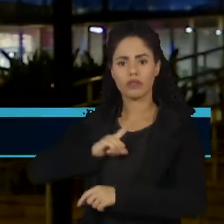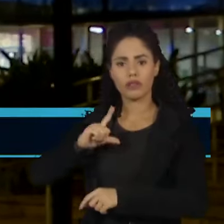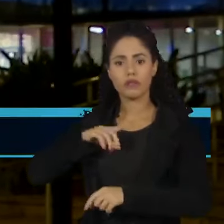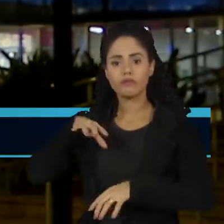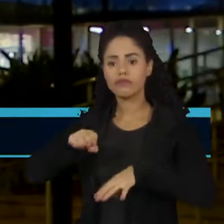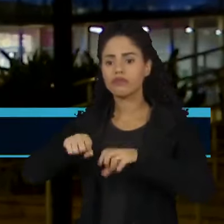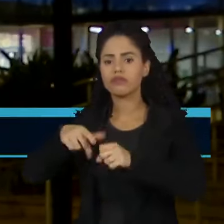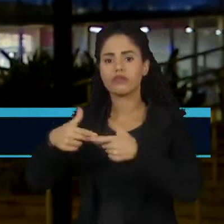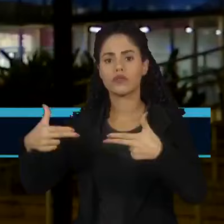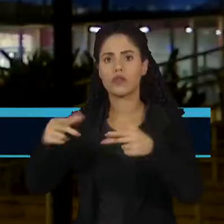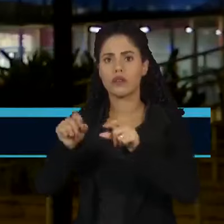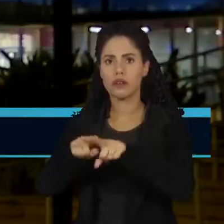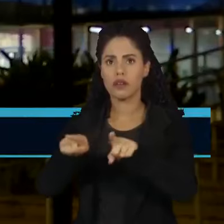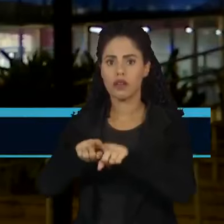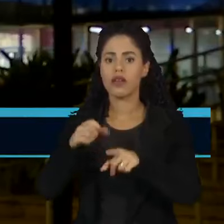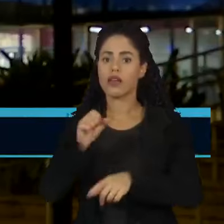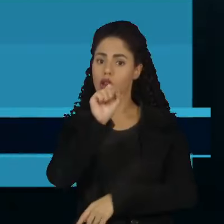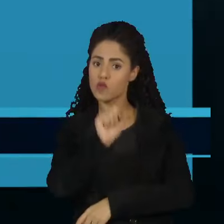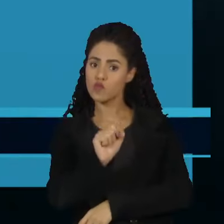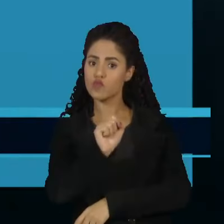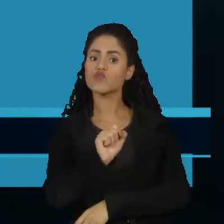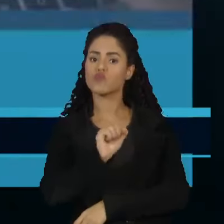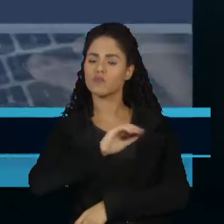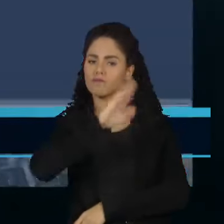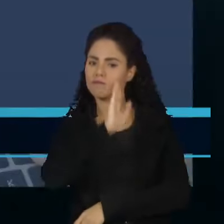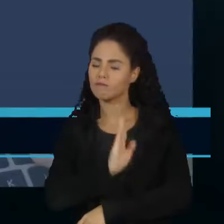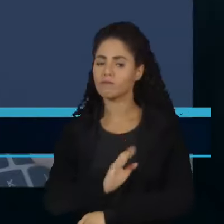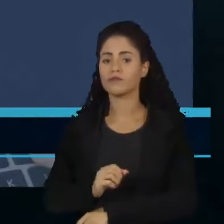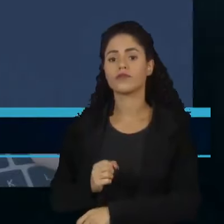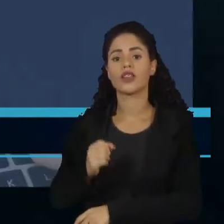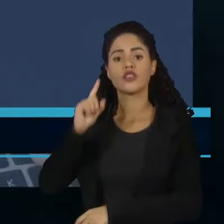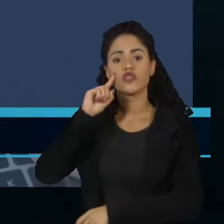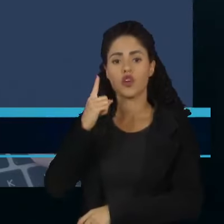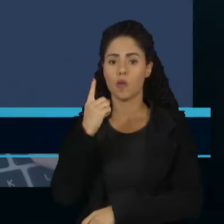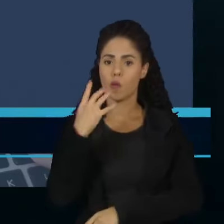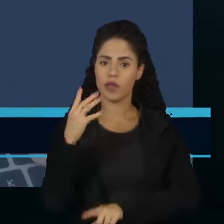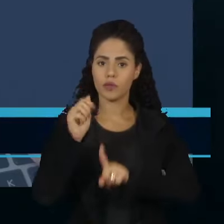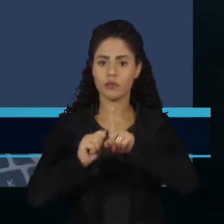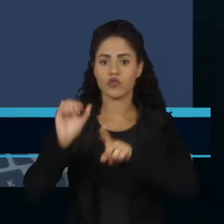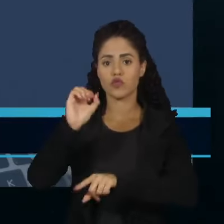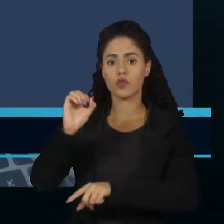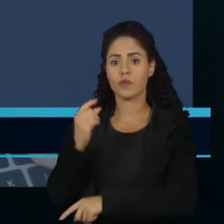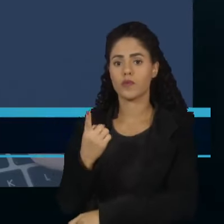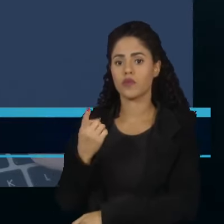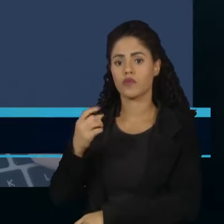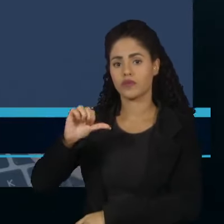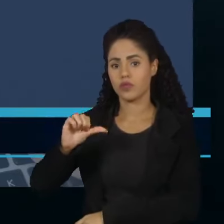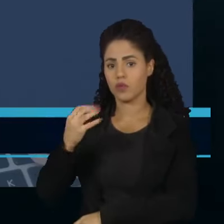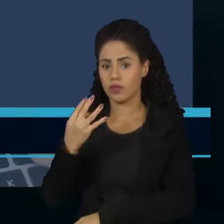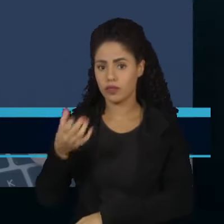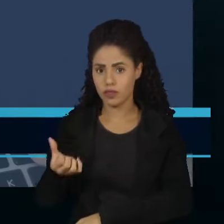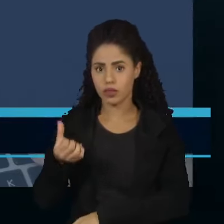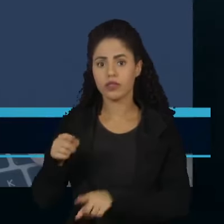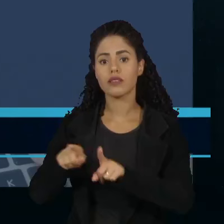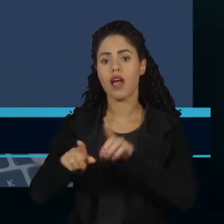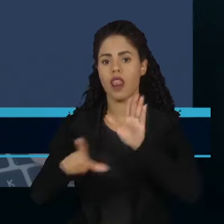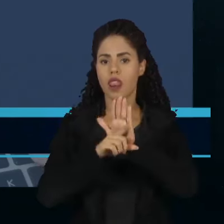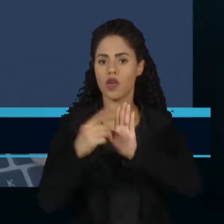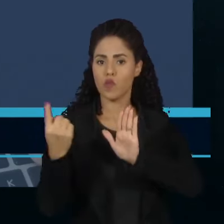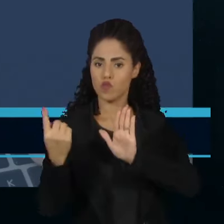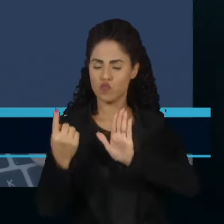tomava conta do sul do país. Datada de 4 de outubro de 1946, a Lei nº 1